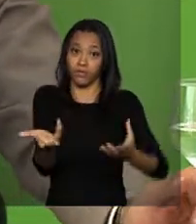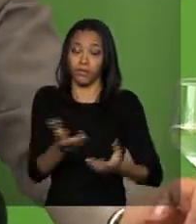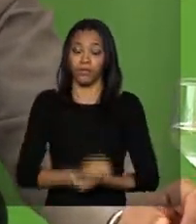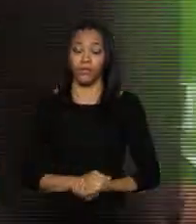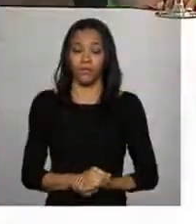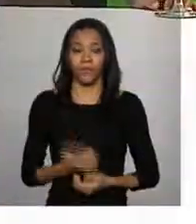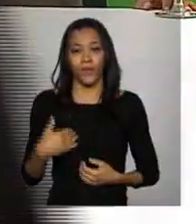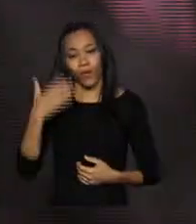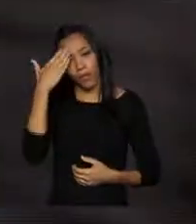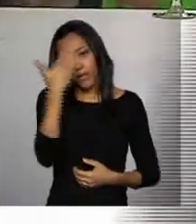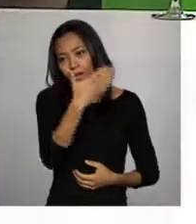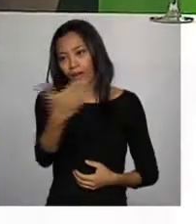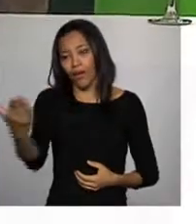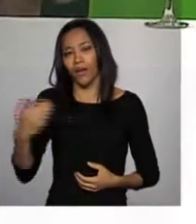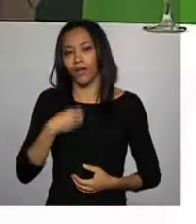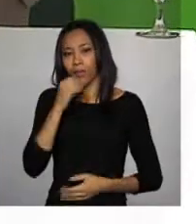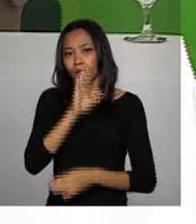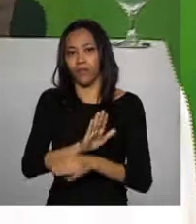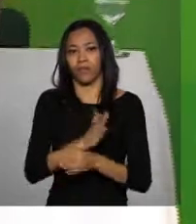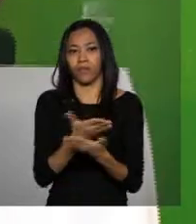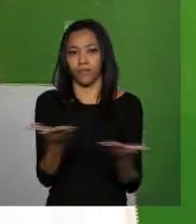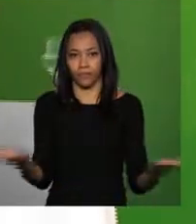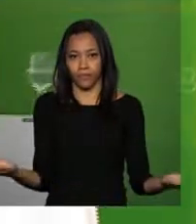Gente, muito obrigada, tá? Boa tarde a todos.